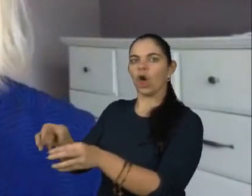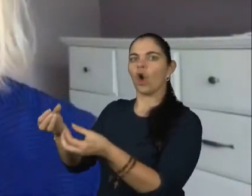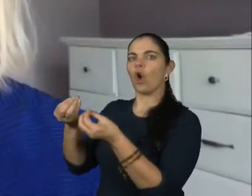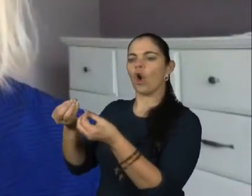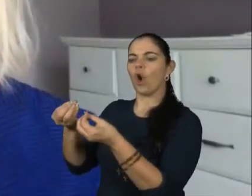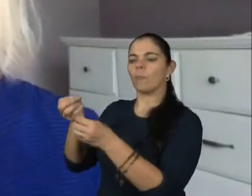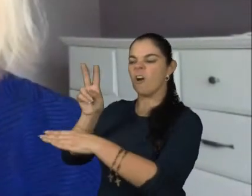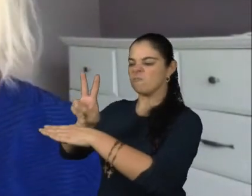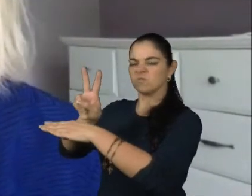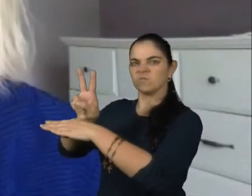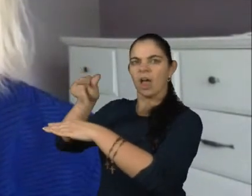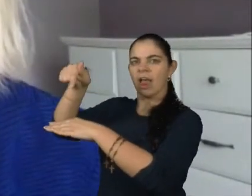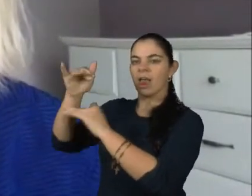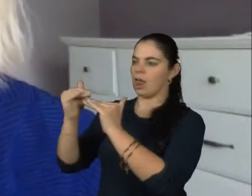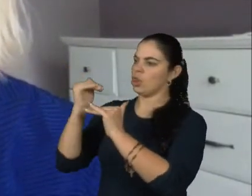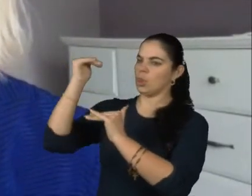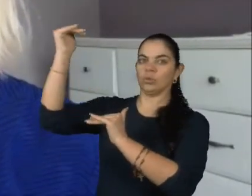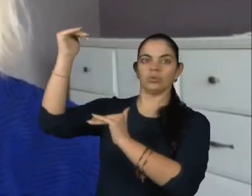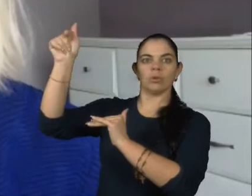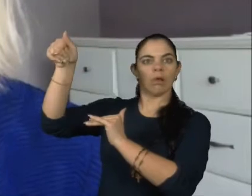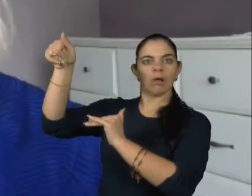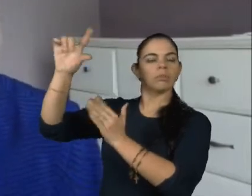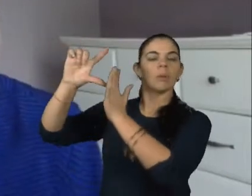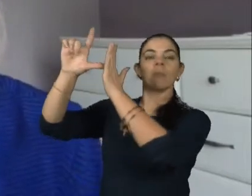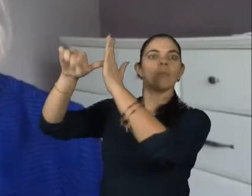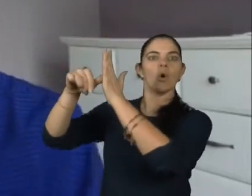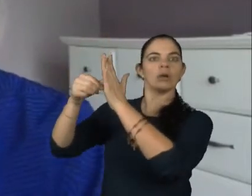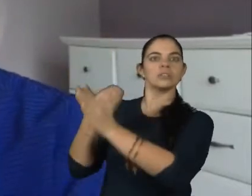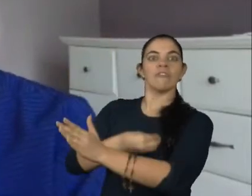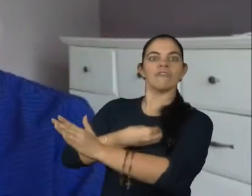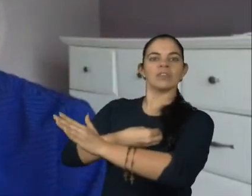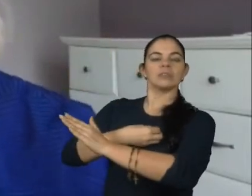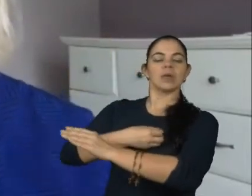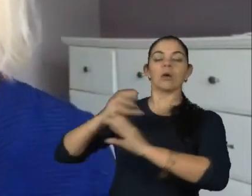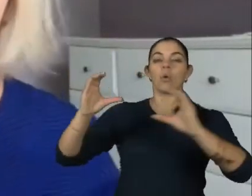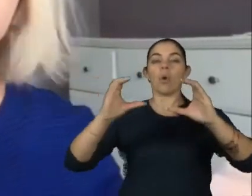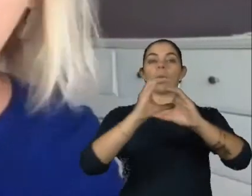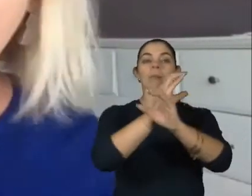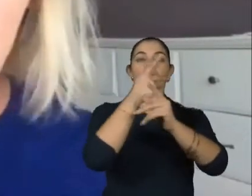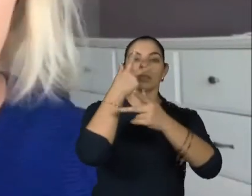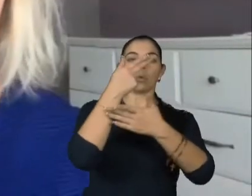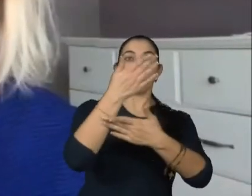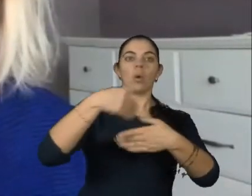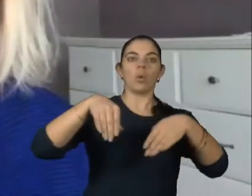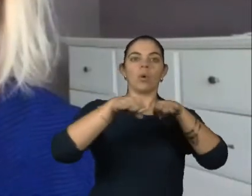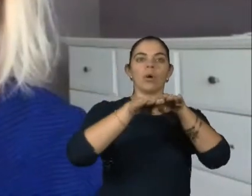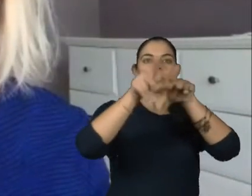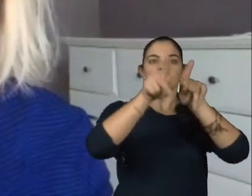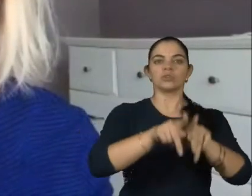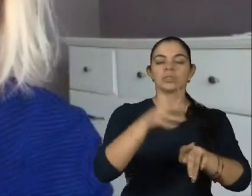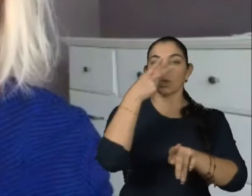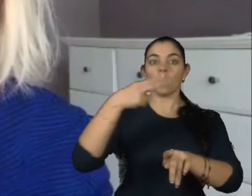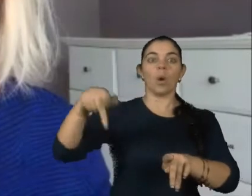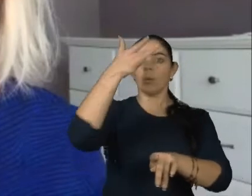vamos querer que esse adulto chegue na vida plena igual as outras pessoas da idade dele?